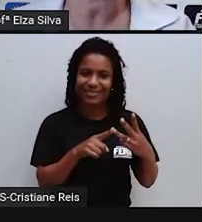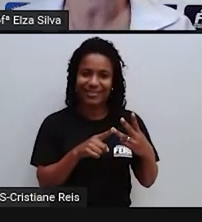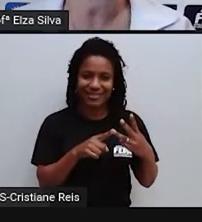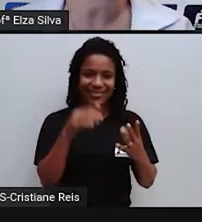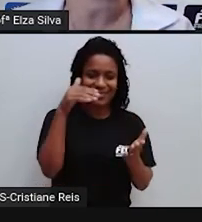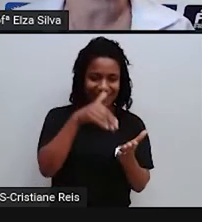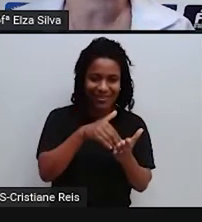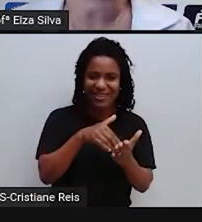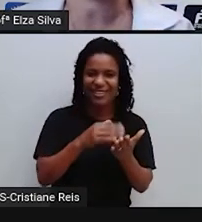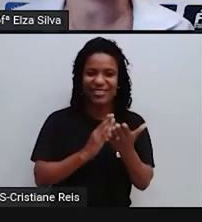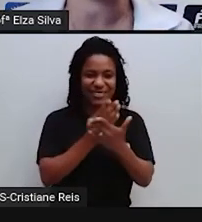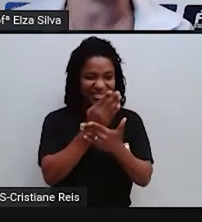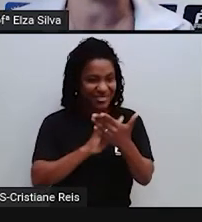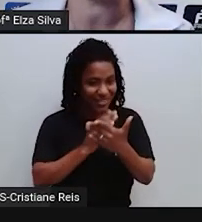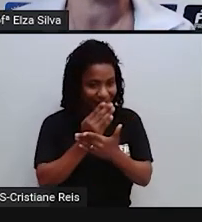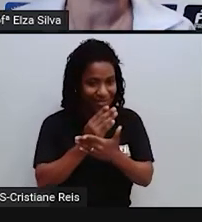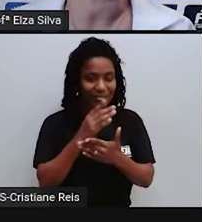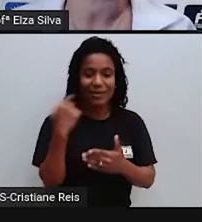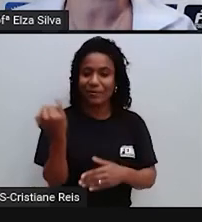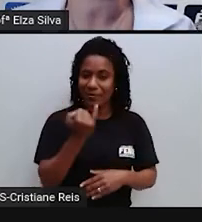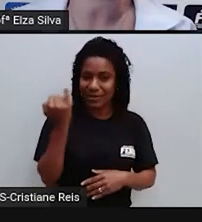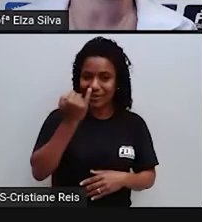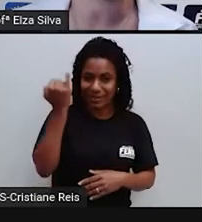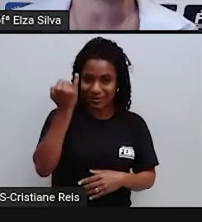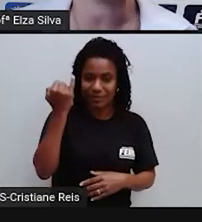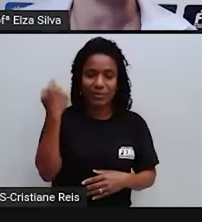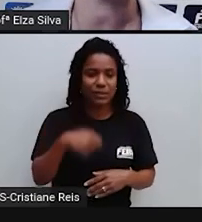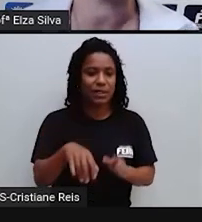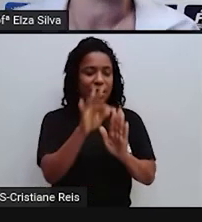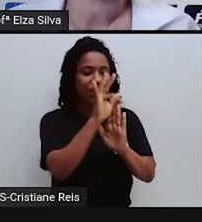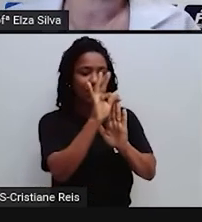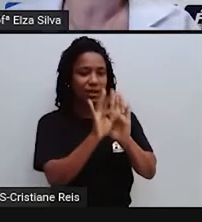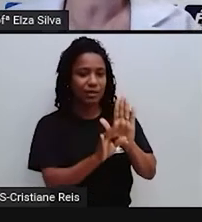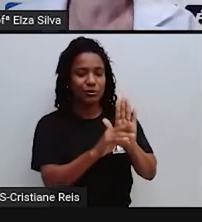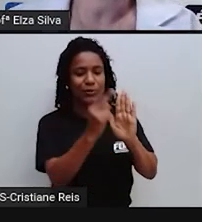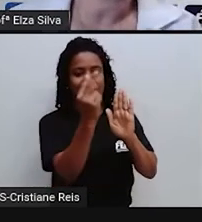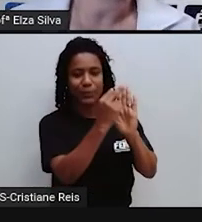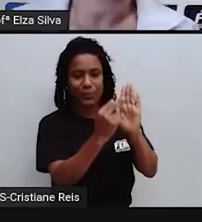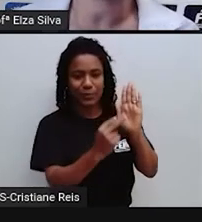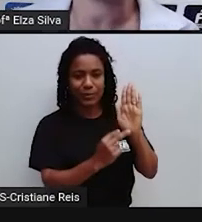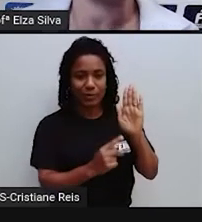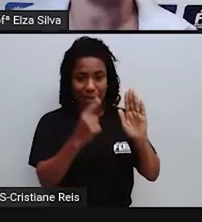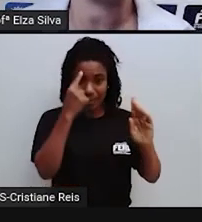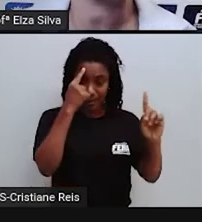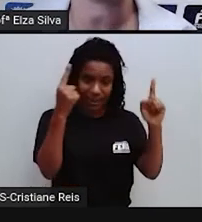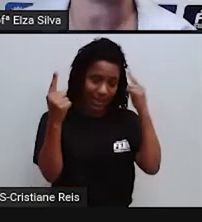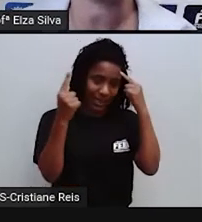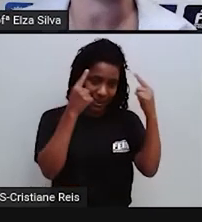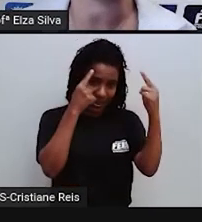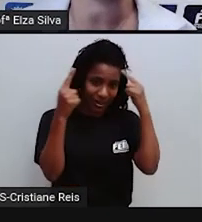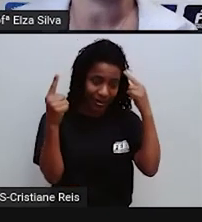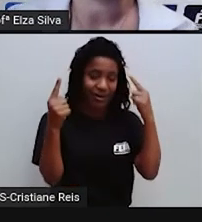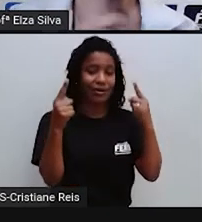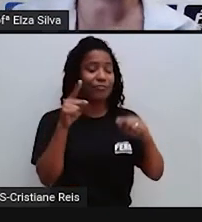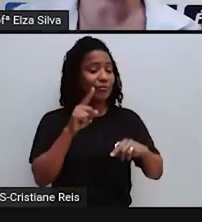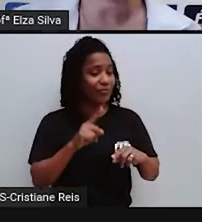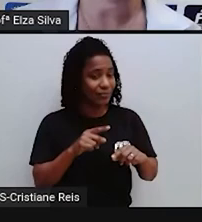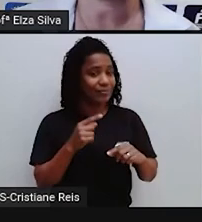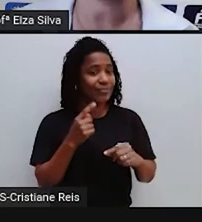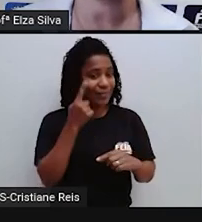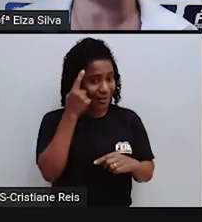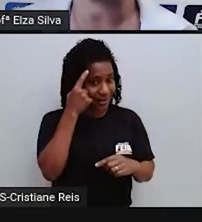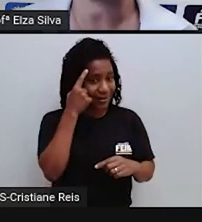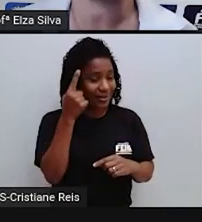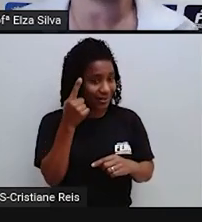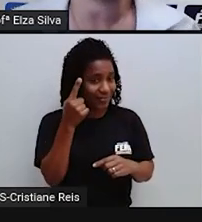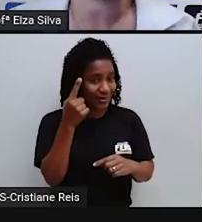importante fazer Revise Você vai revisar O texto Ver se as ideias Estão bem conectadas Lembram da